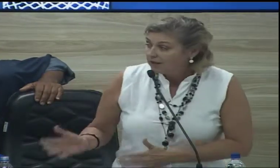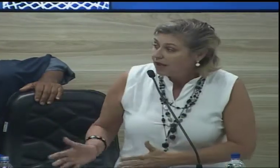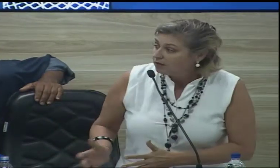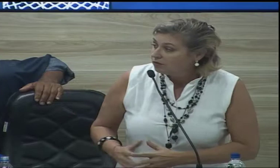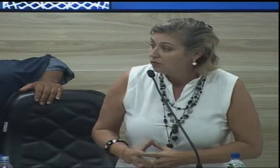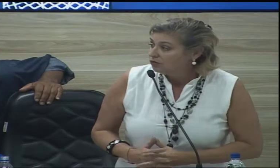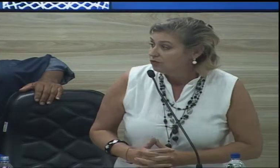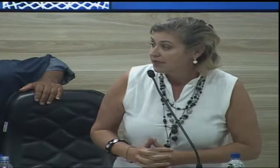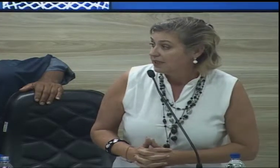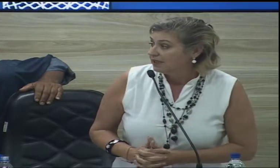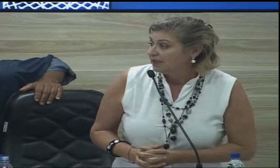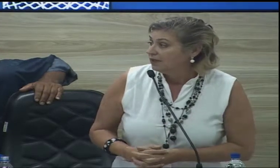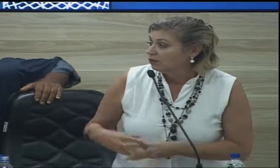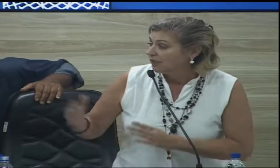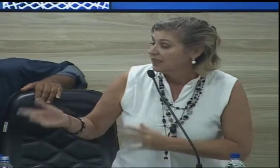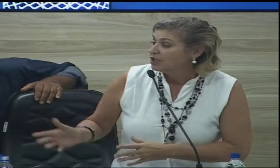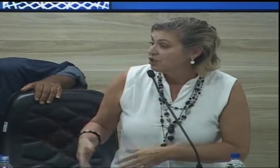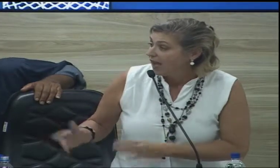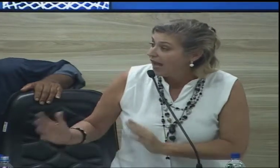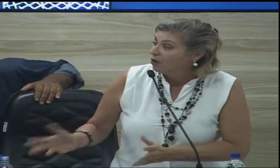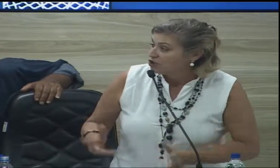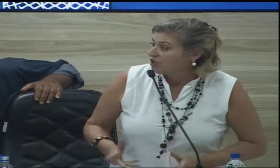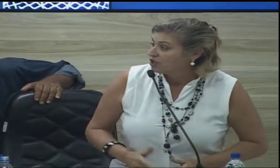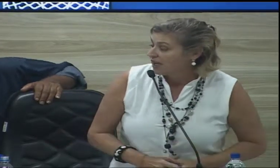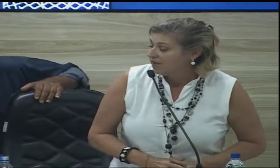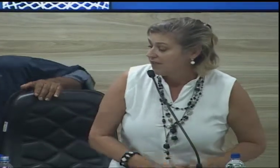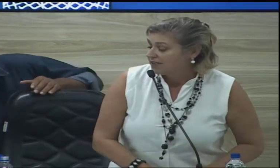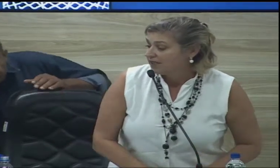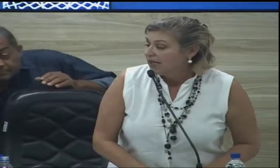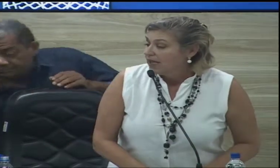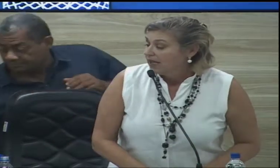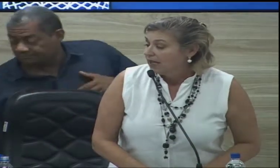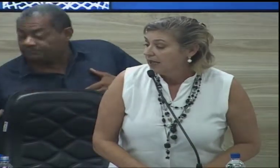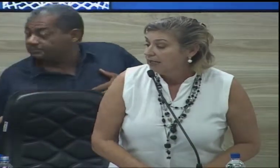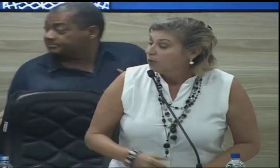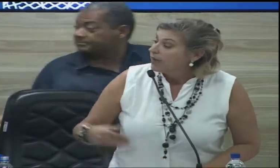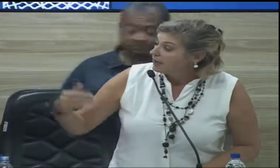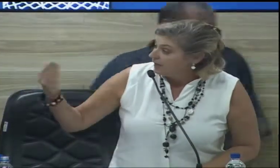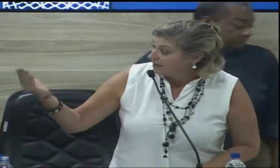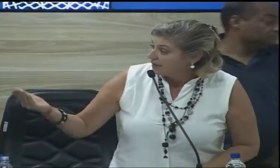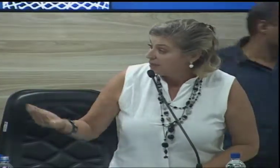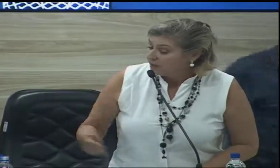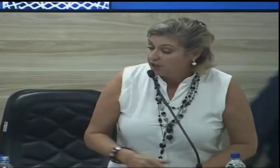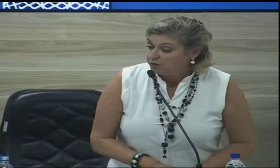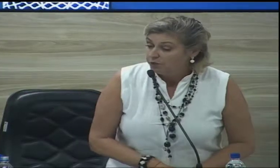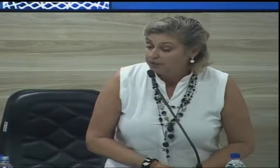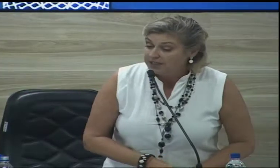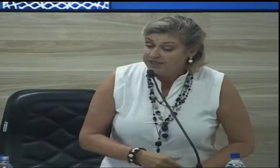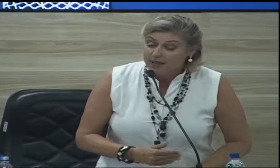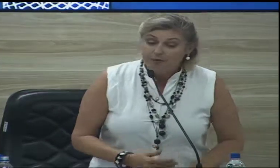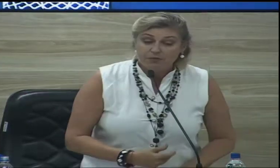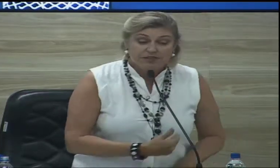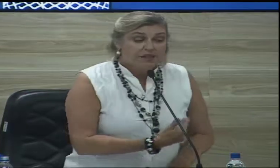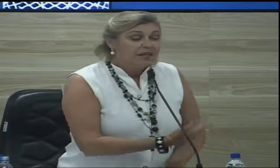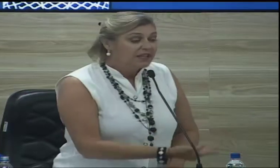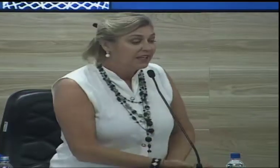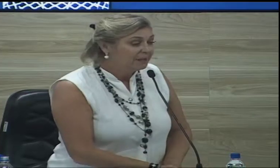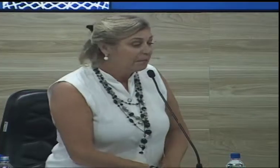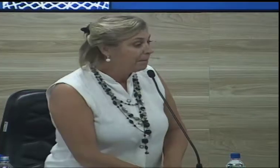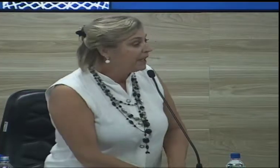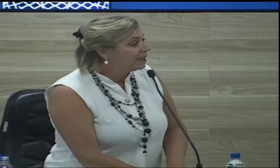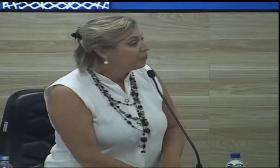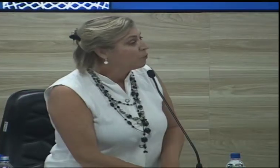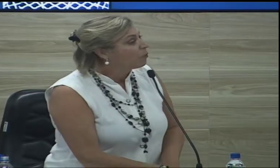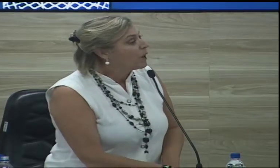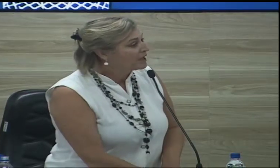no que tange a logística reversa. Então, é extremamente importante. sabemos que